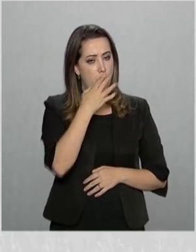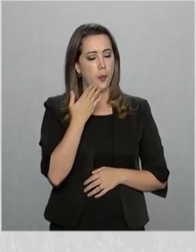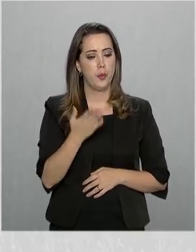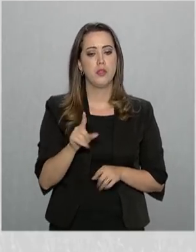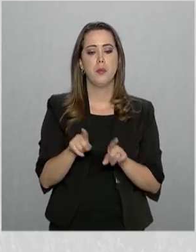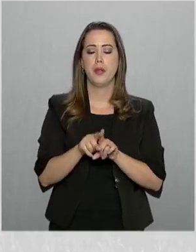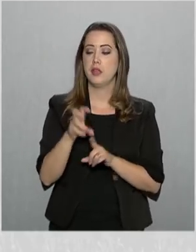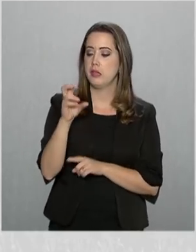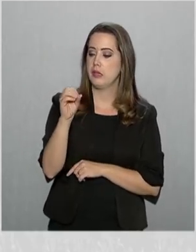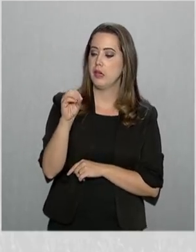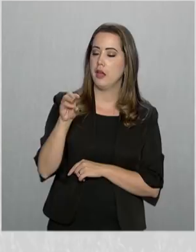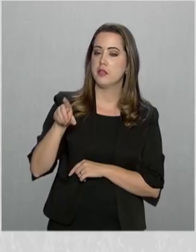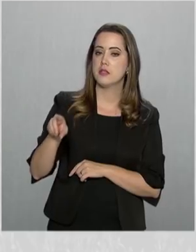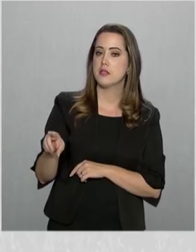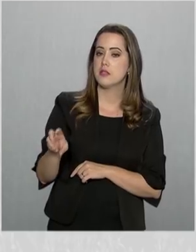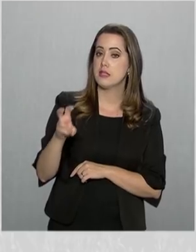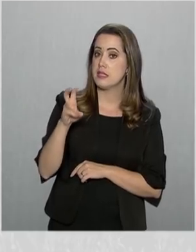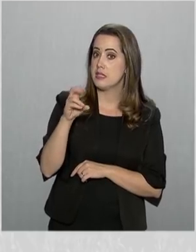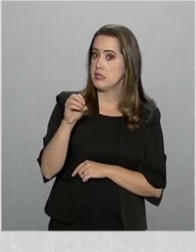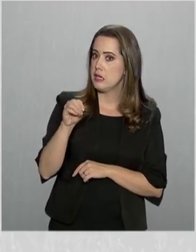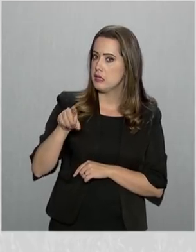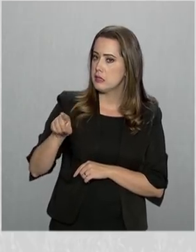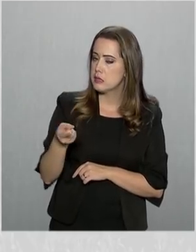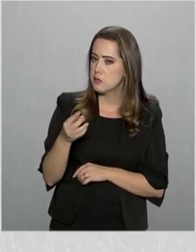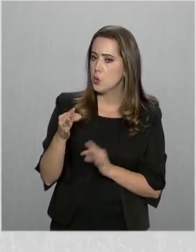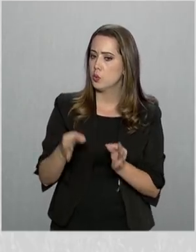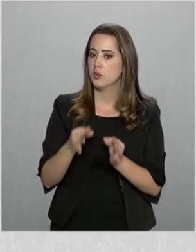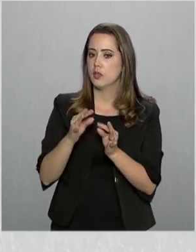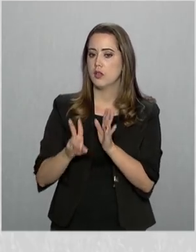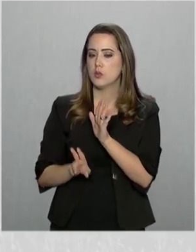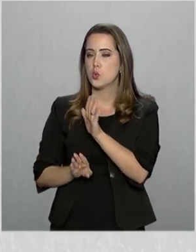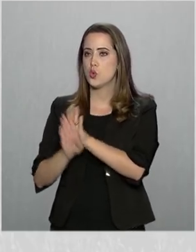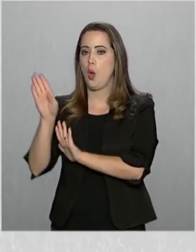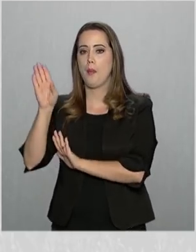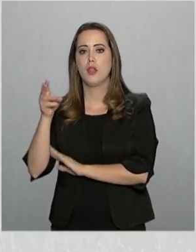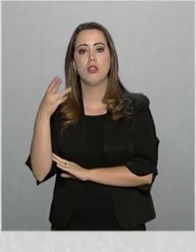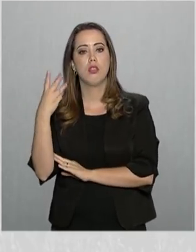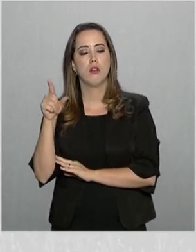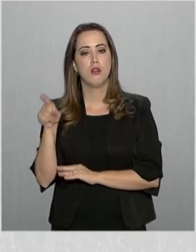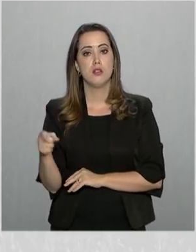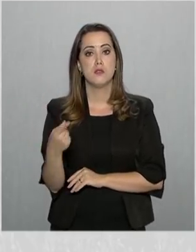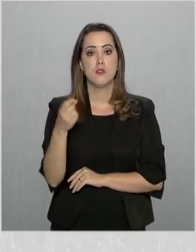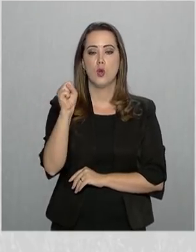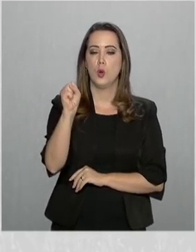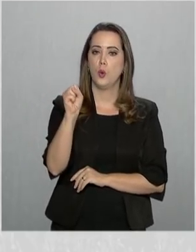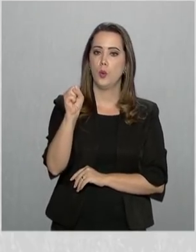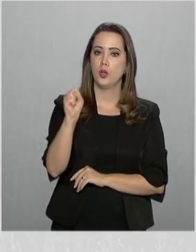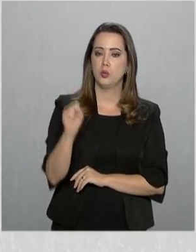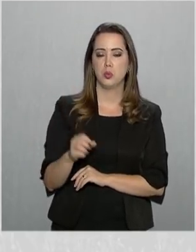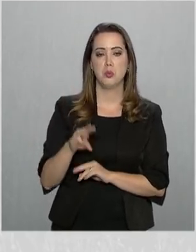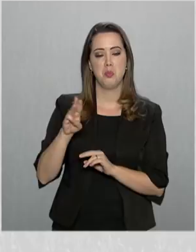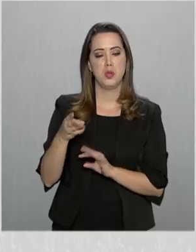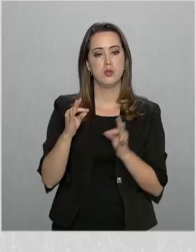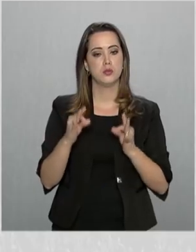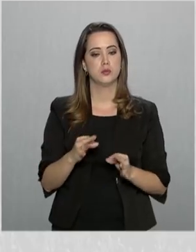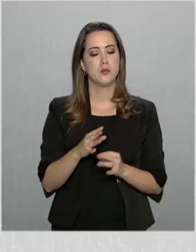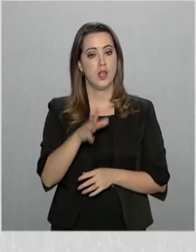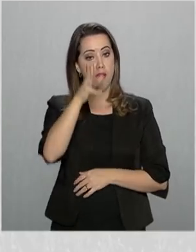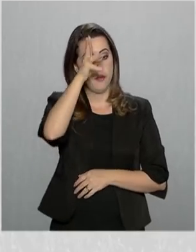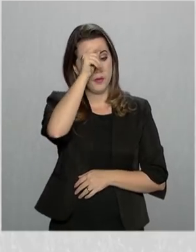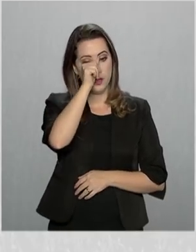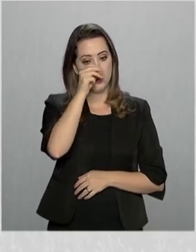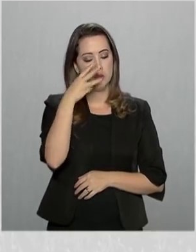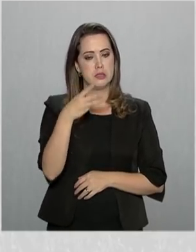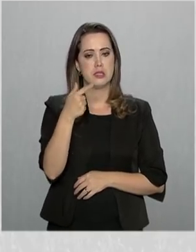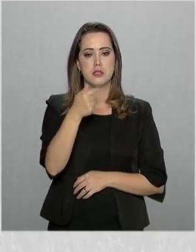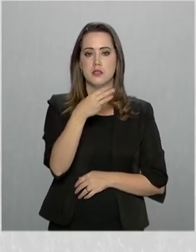toneladas para 3,8 milhões de toneladas. E de frango, de 373 mil toneladas